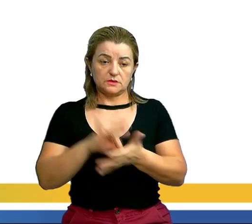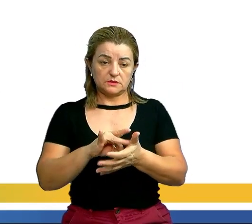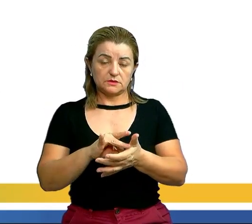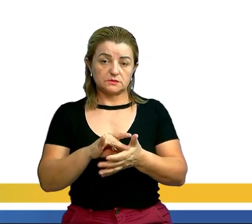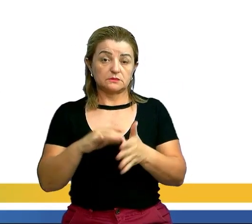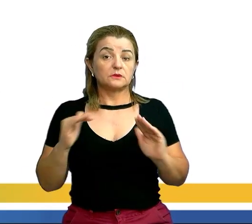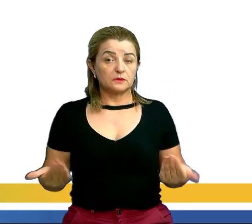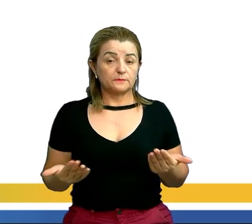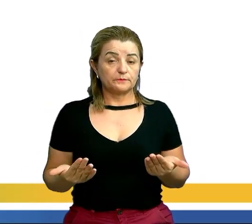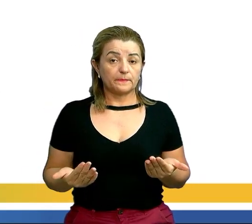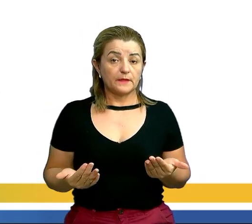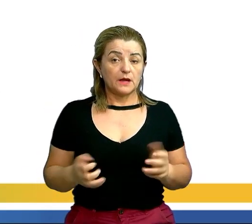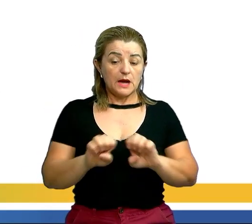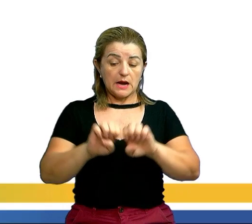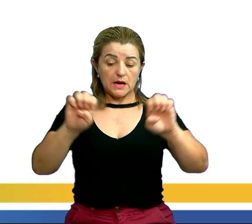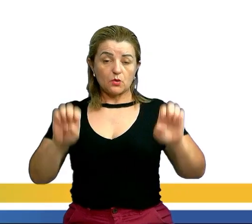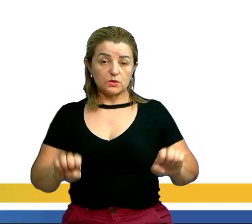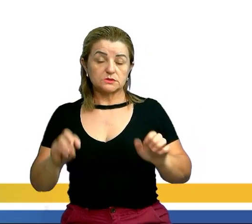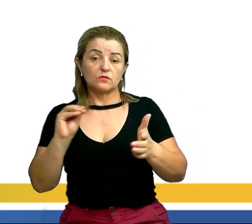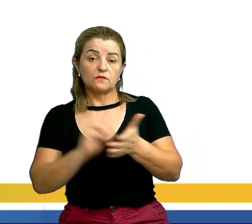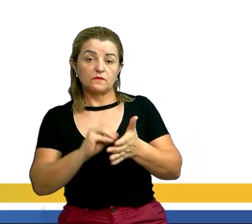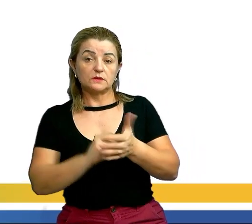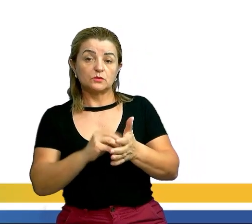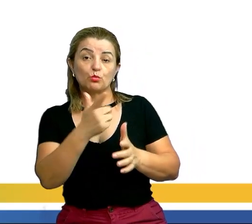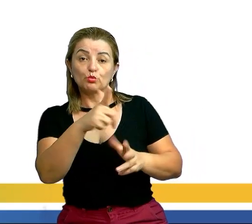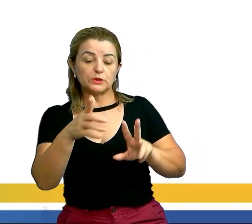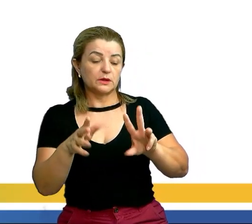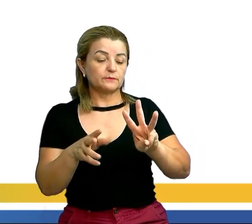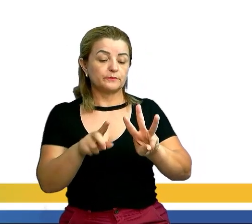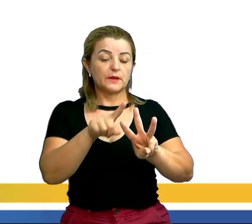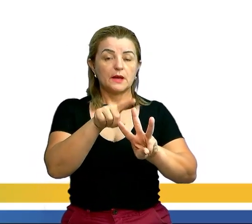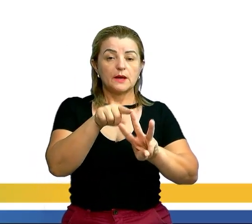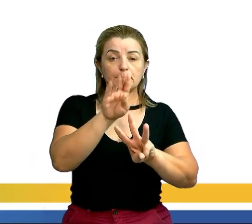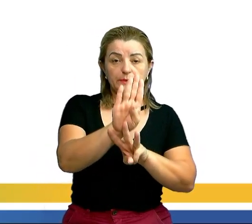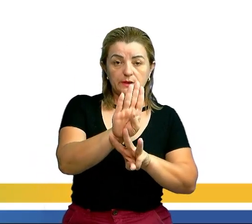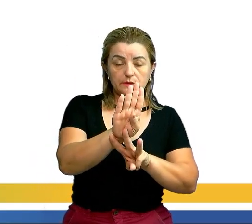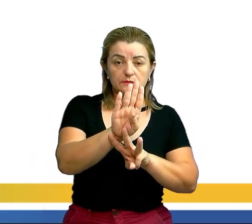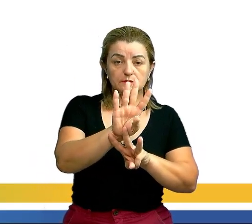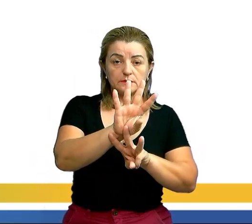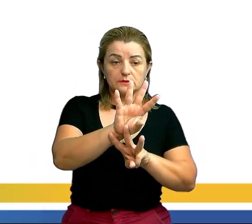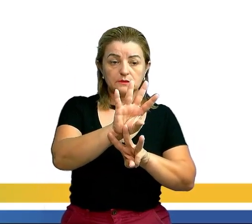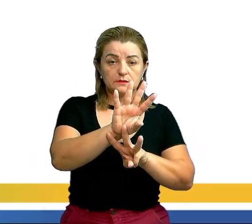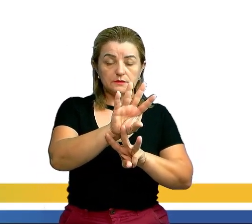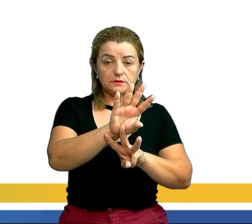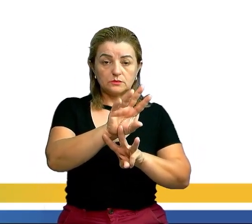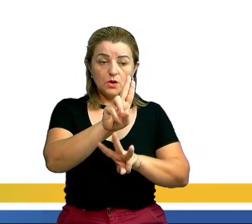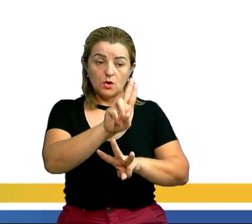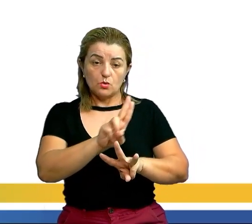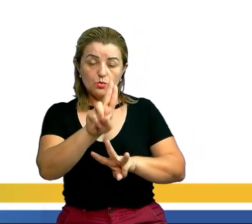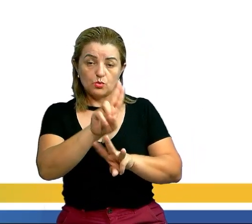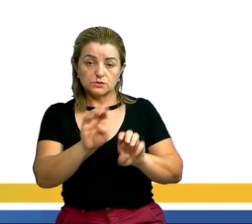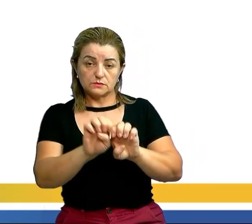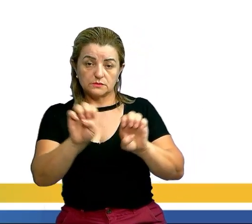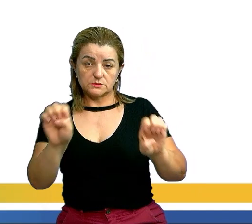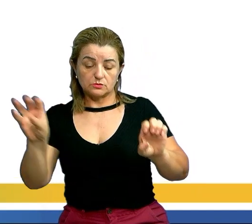incompleta. O que eu vou fazer? Não tem o termo B. Eu pego a equação igual a zero. Joguei o 16 para